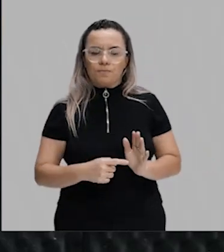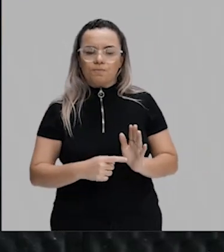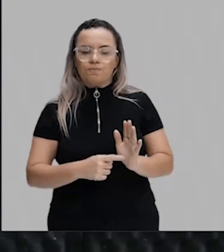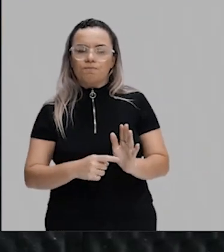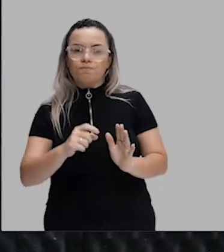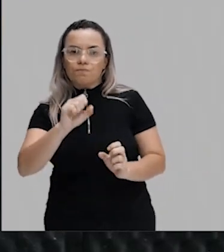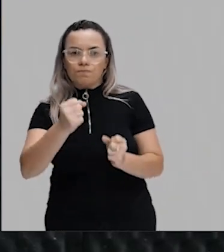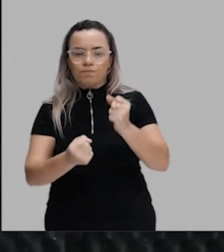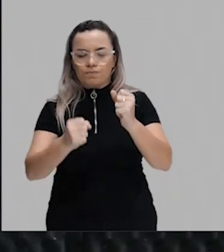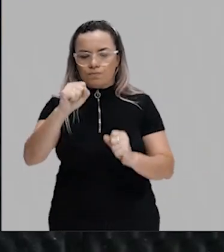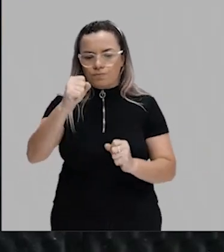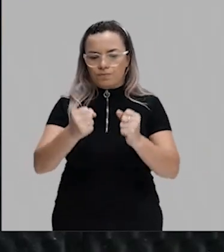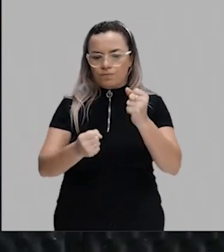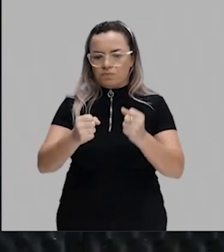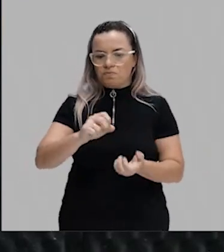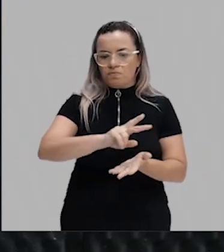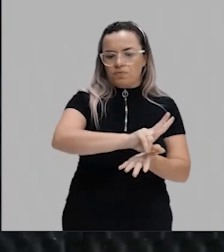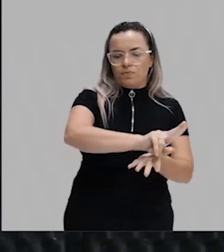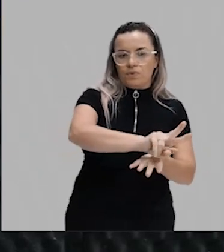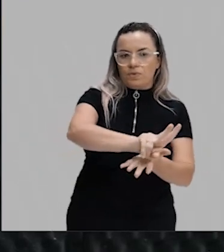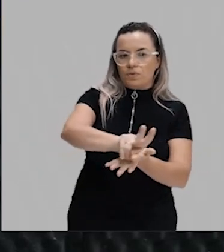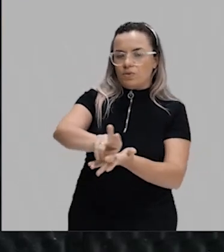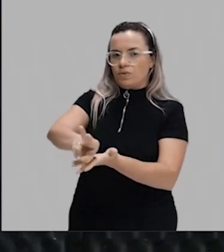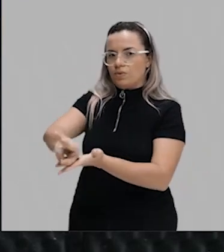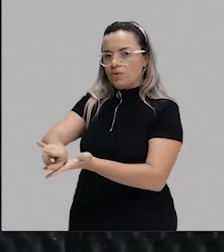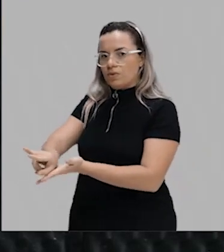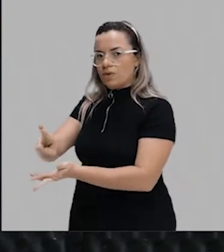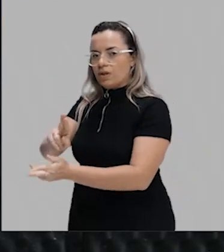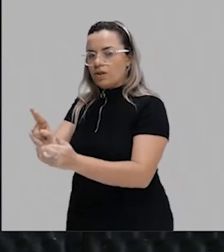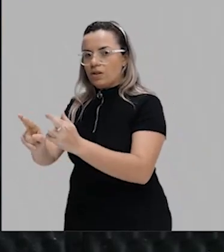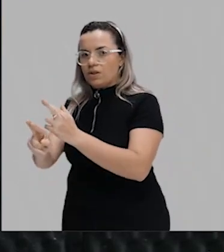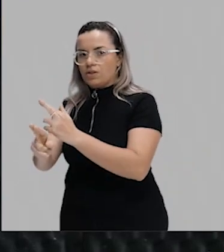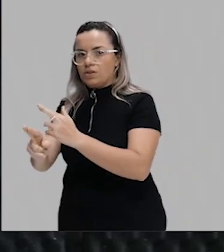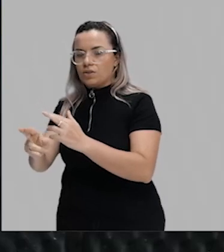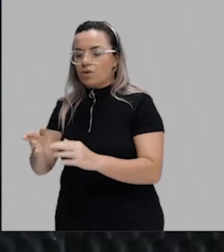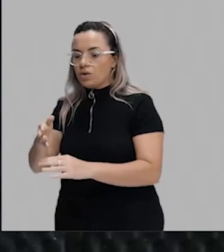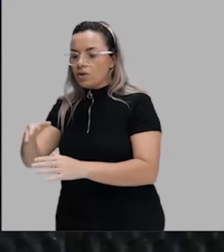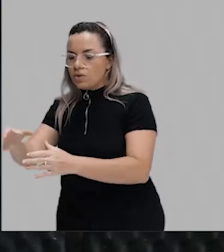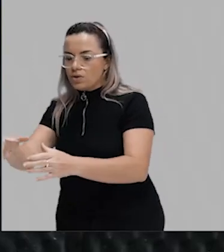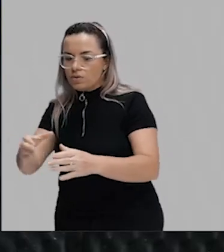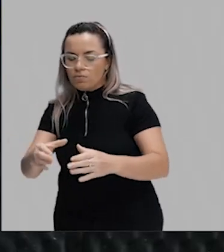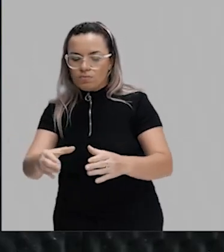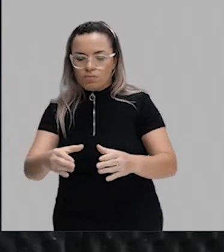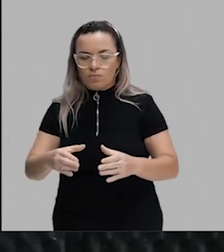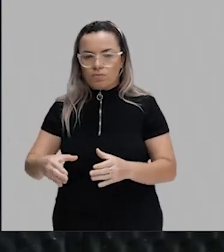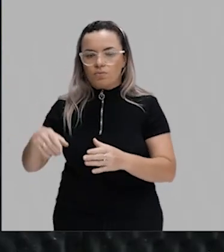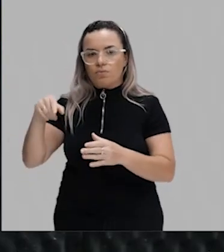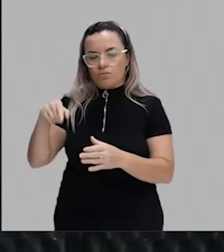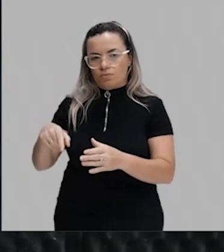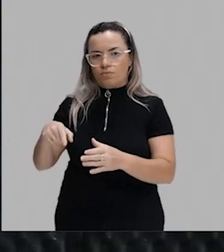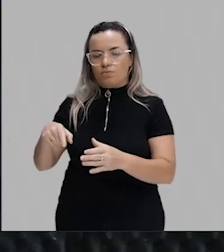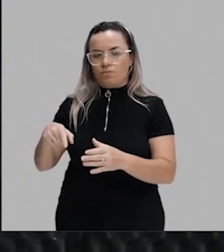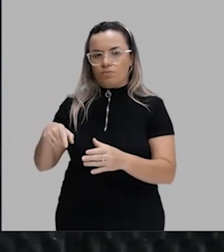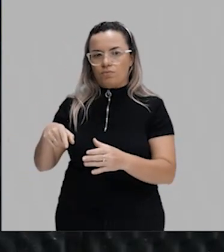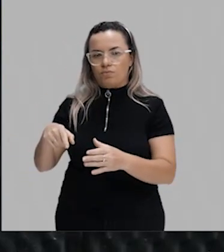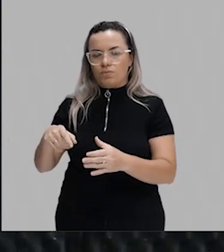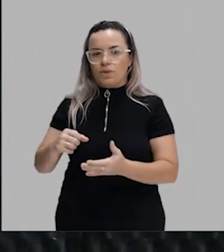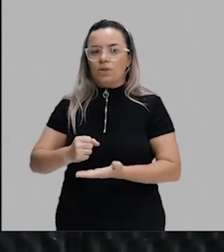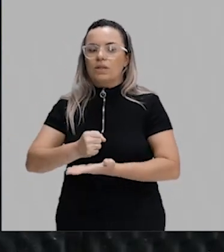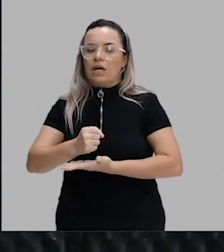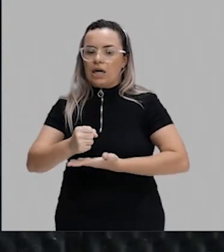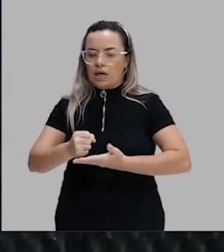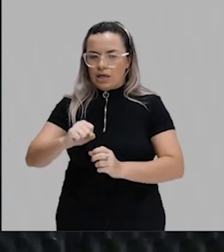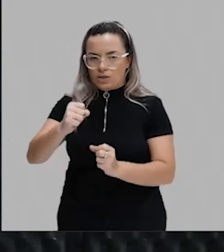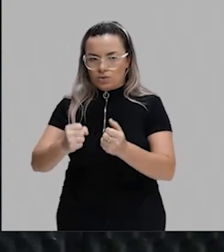industrialização bem diversificada em relação aos seus campos de atuação. O Brasil atua tanto na indústria de